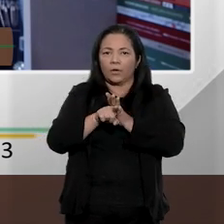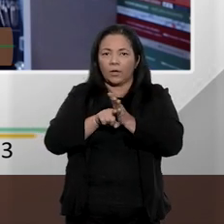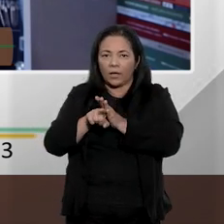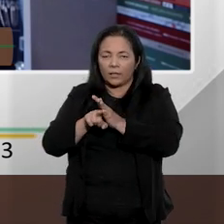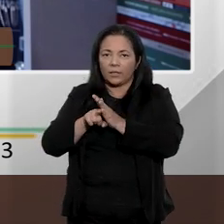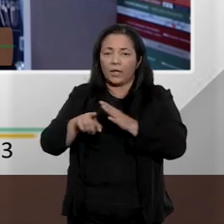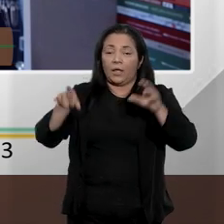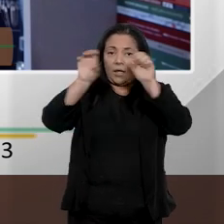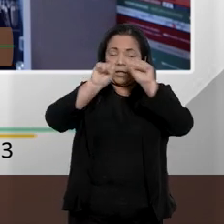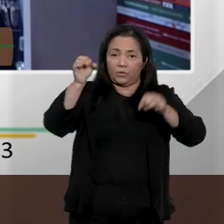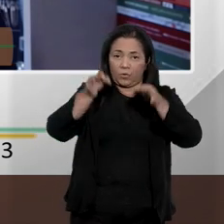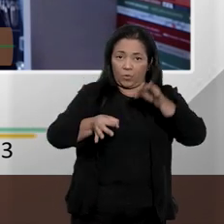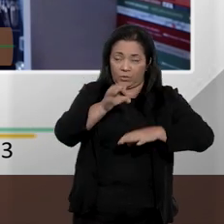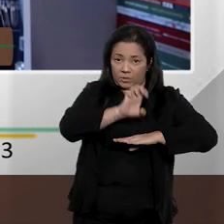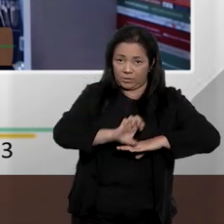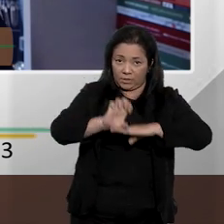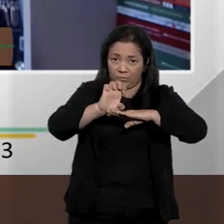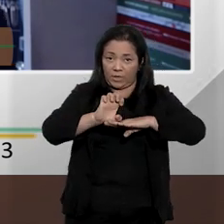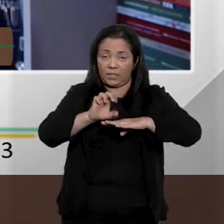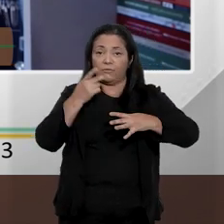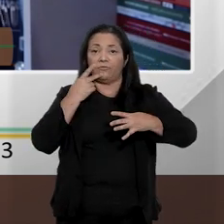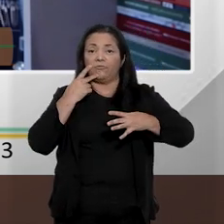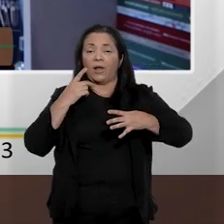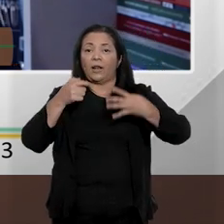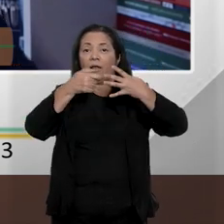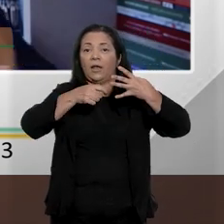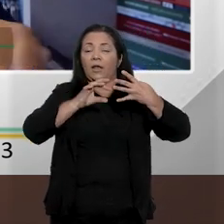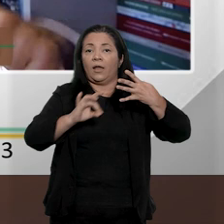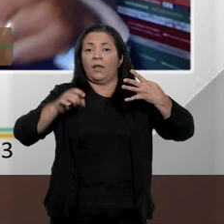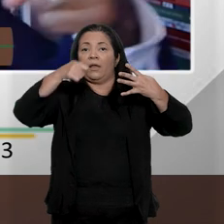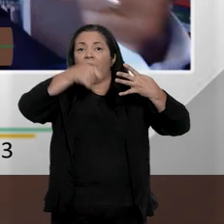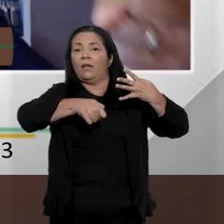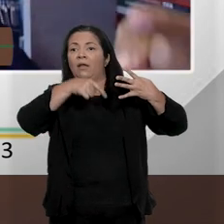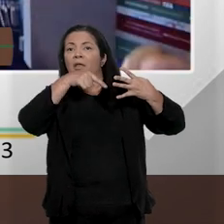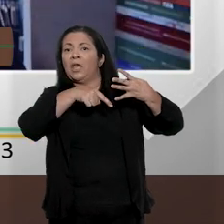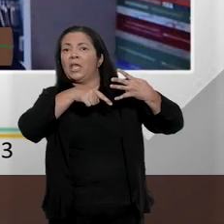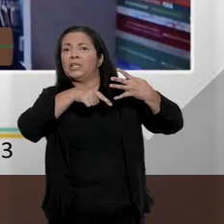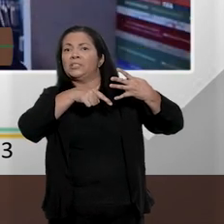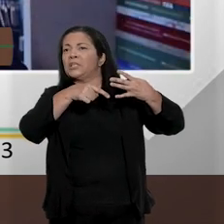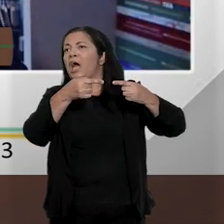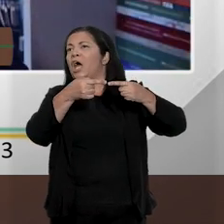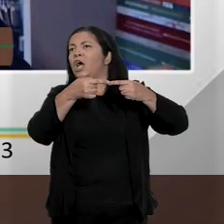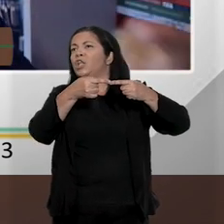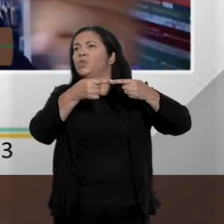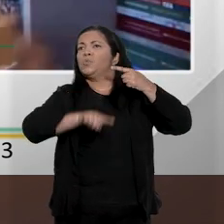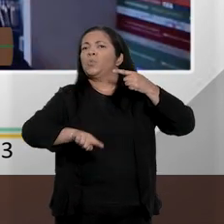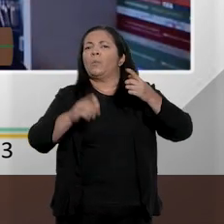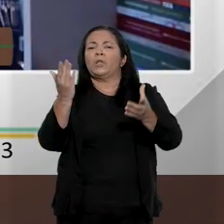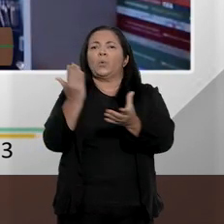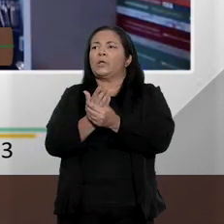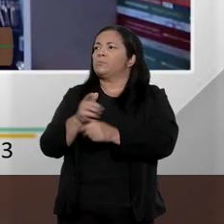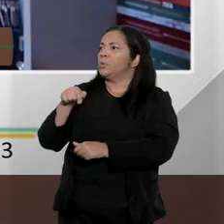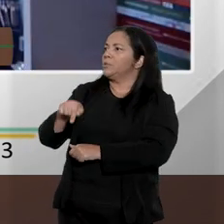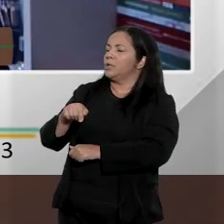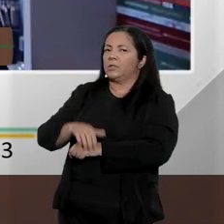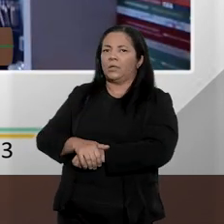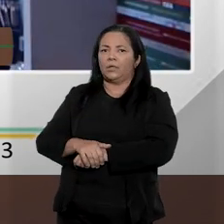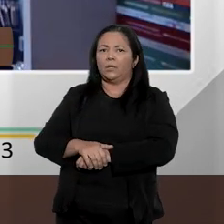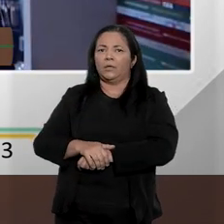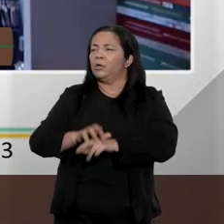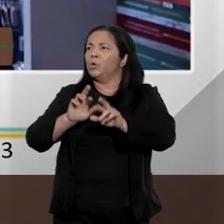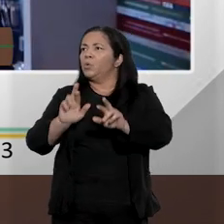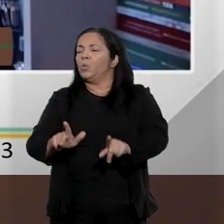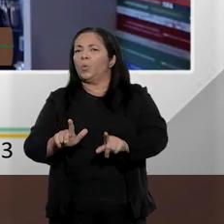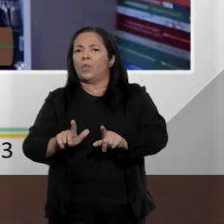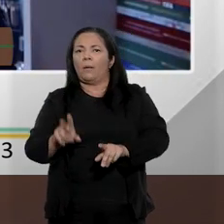cortes estaduais negam que aquele caso que está sob julgamento se adeque ao precedente. E, portanto, se furtam a